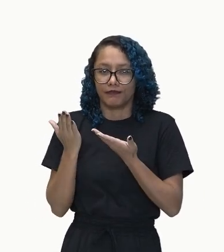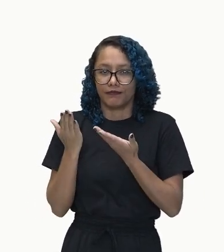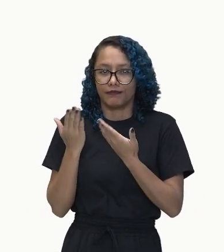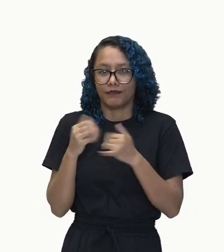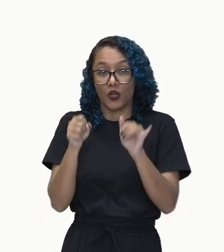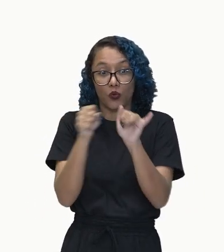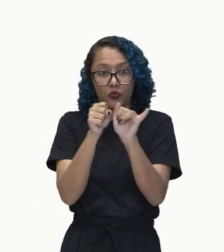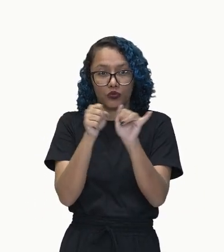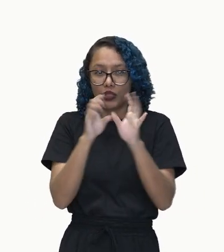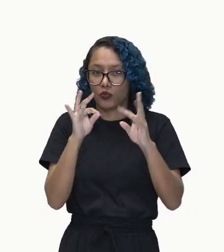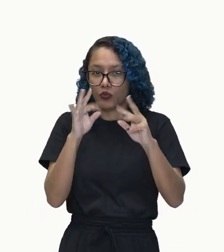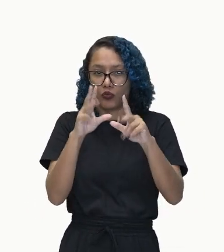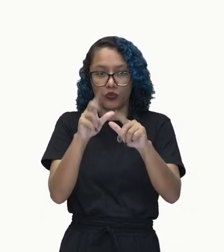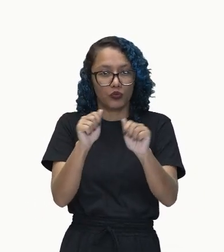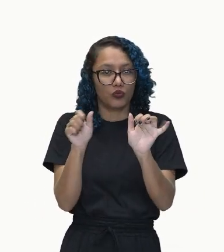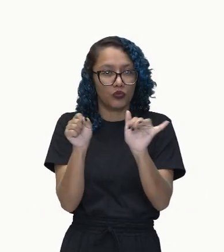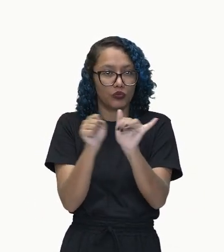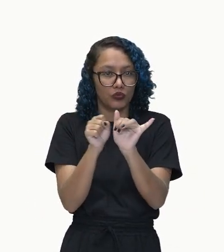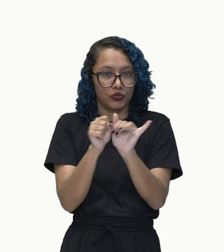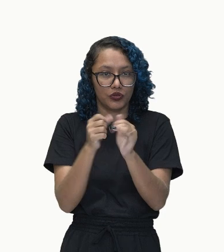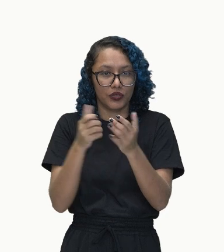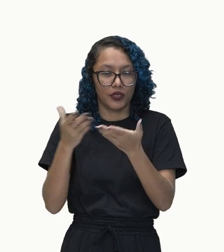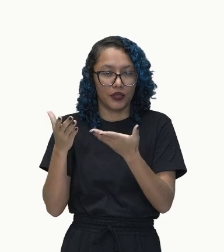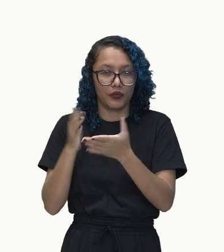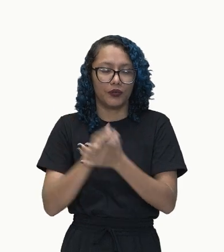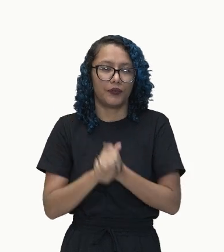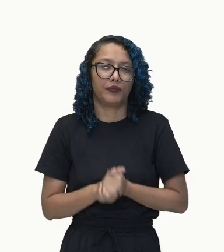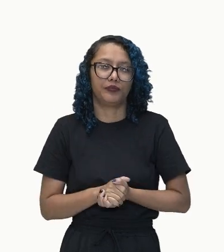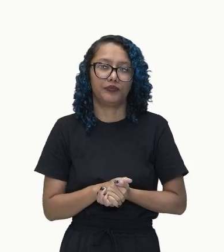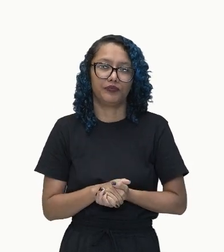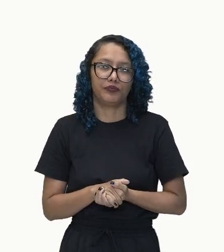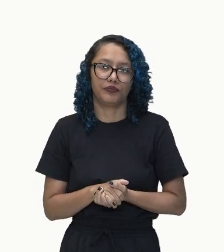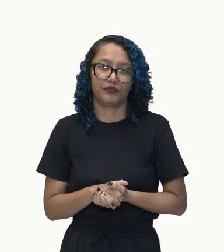oração. Sujeito da oração.